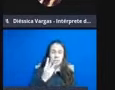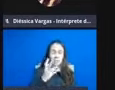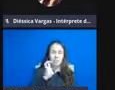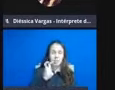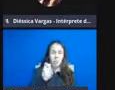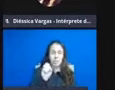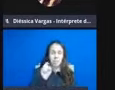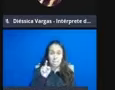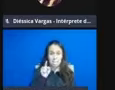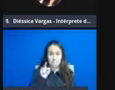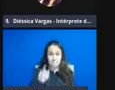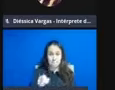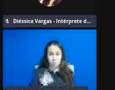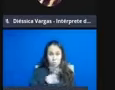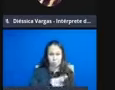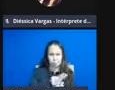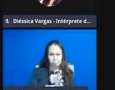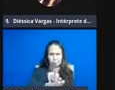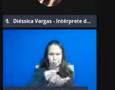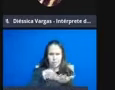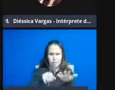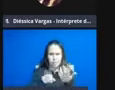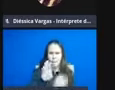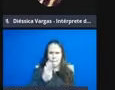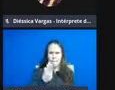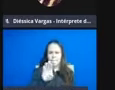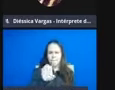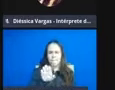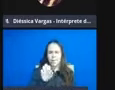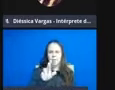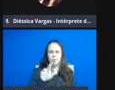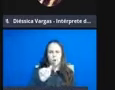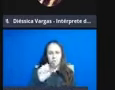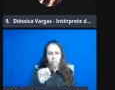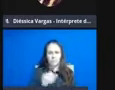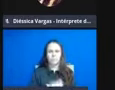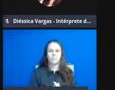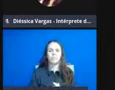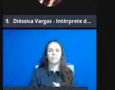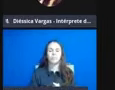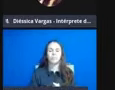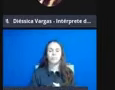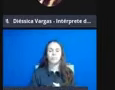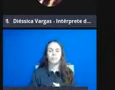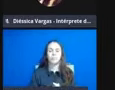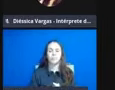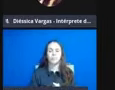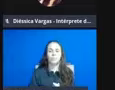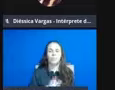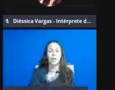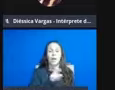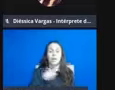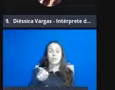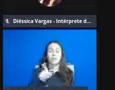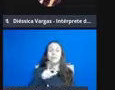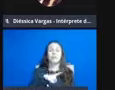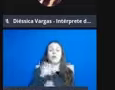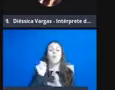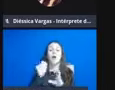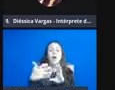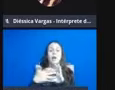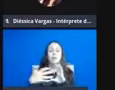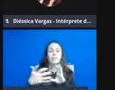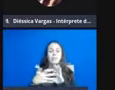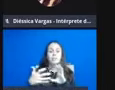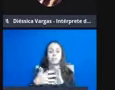espécies distintas, né, de besouros, e os besouros, eles têm como característica, né,